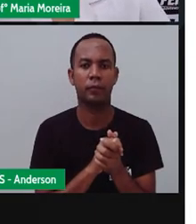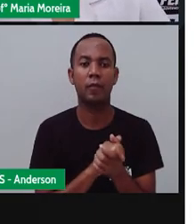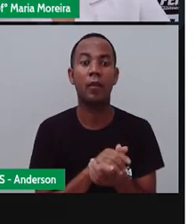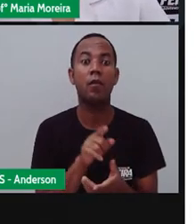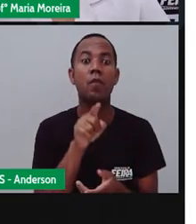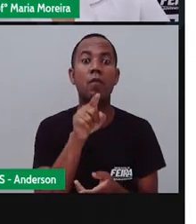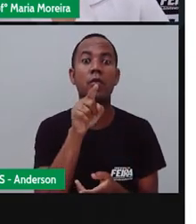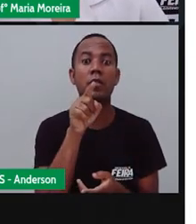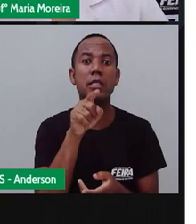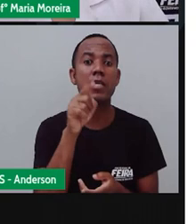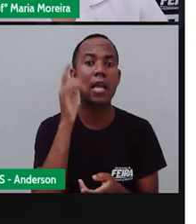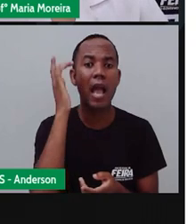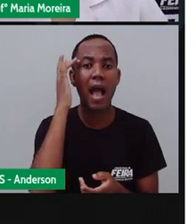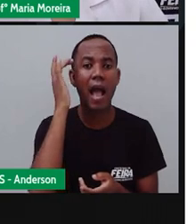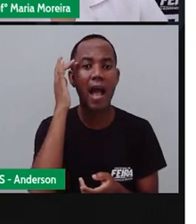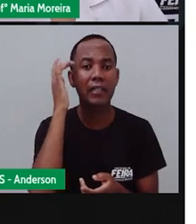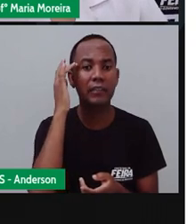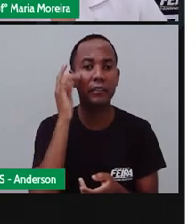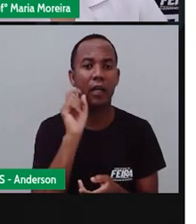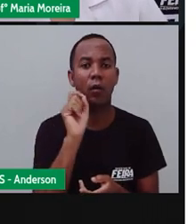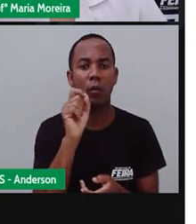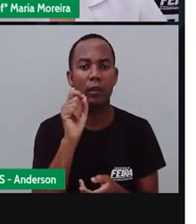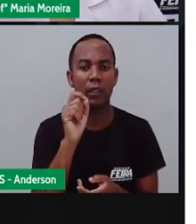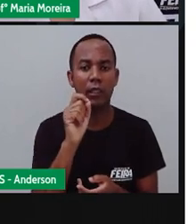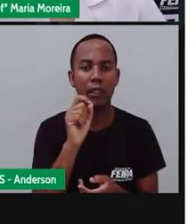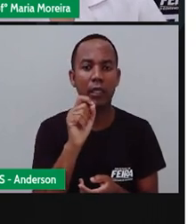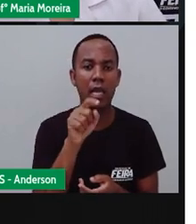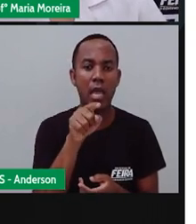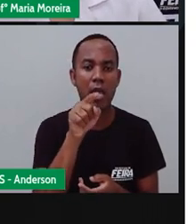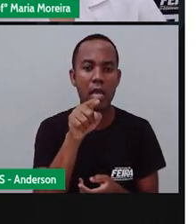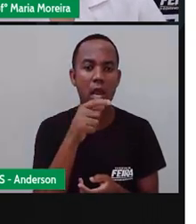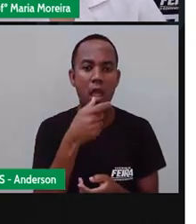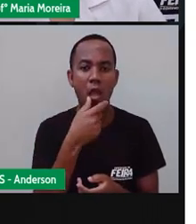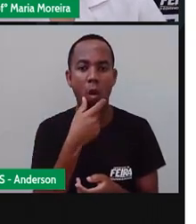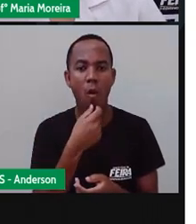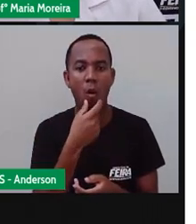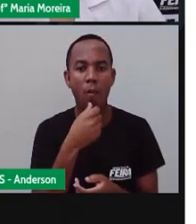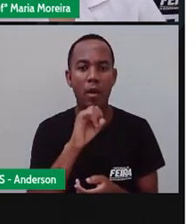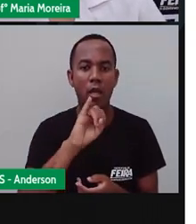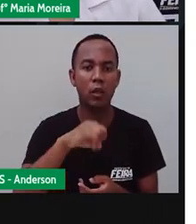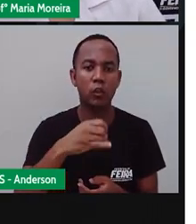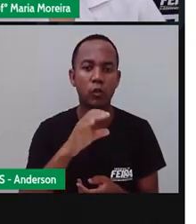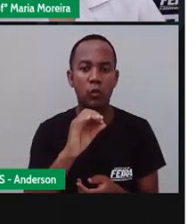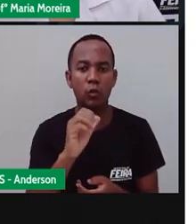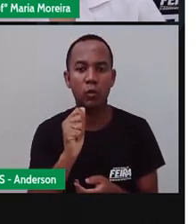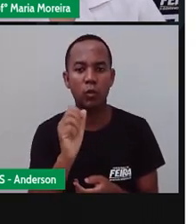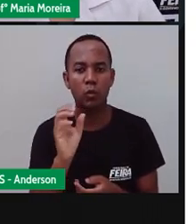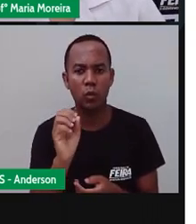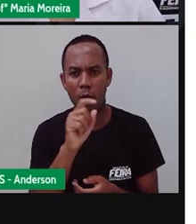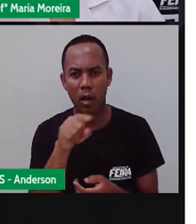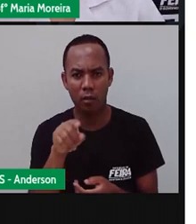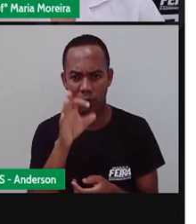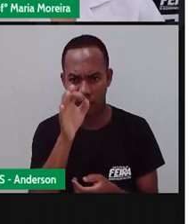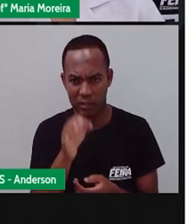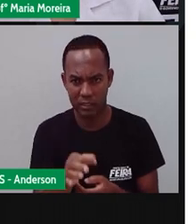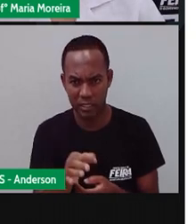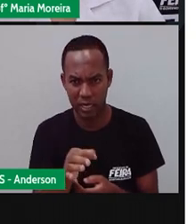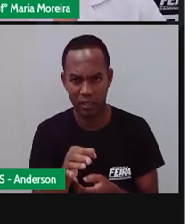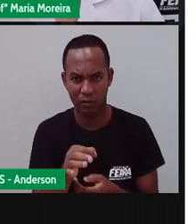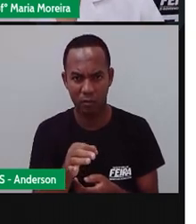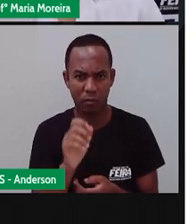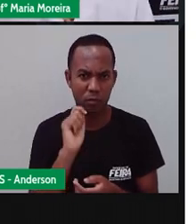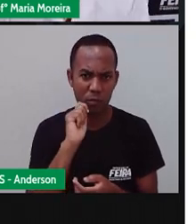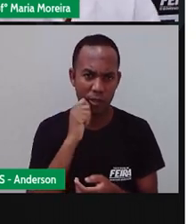Vocês acharam, né? Que as estratégias utilizadas por João para não se perder na mata foram as melhores? Será?